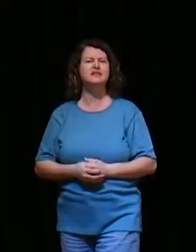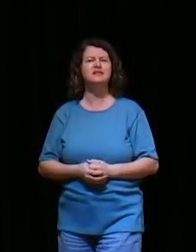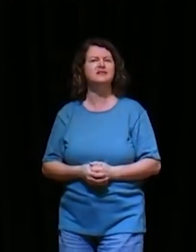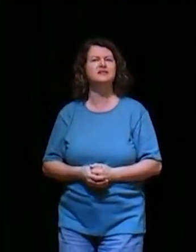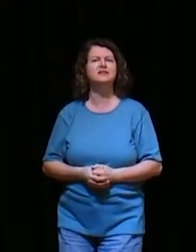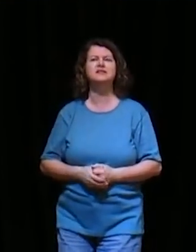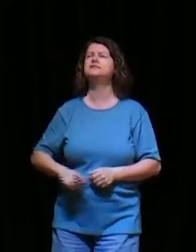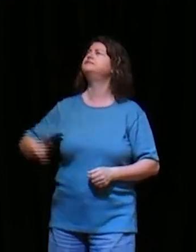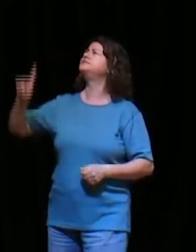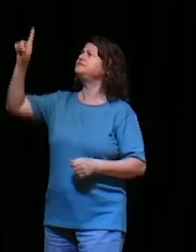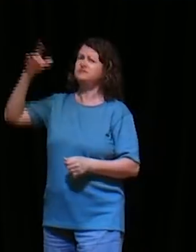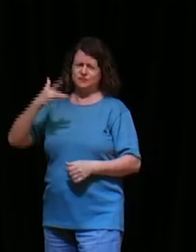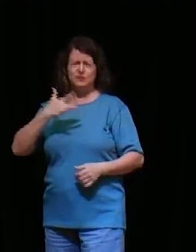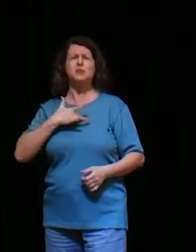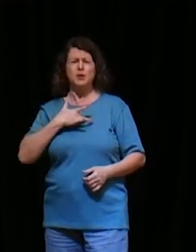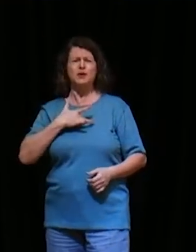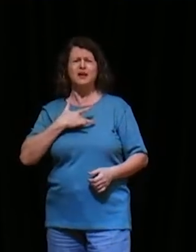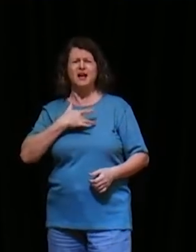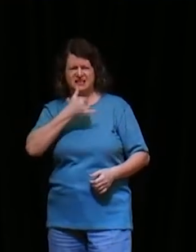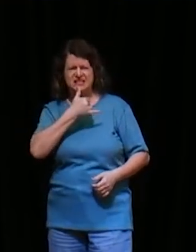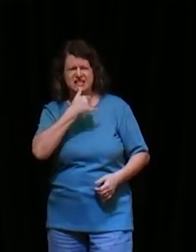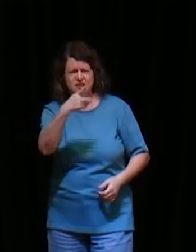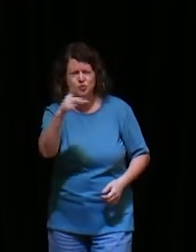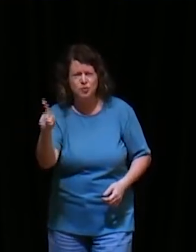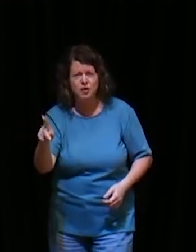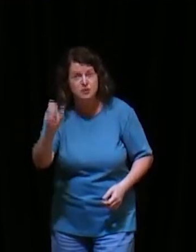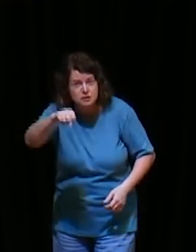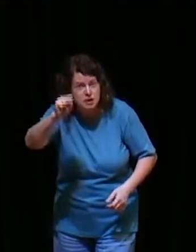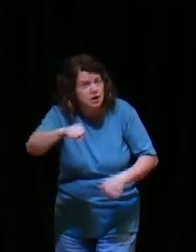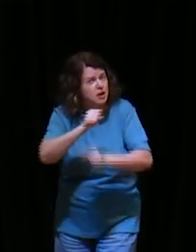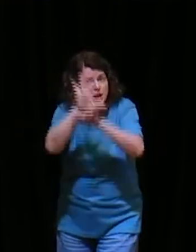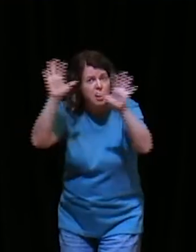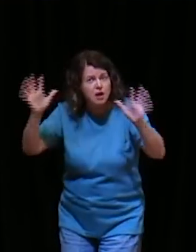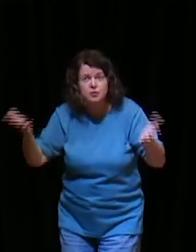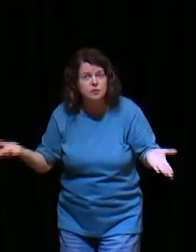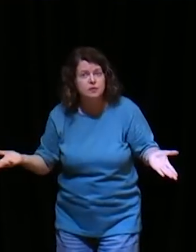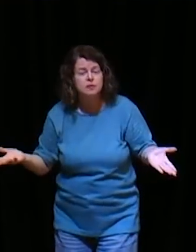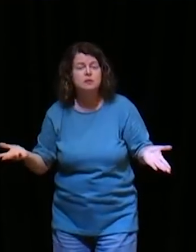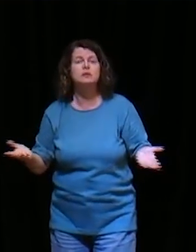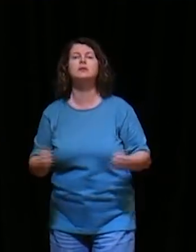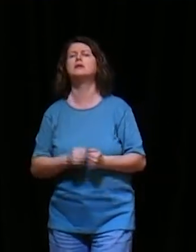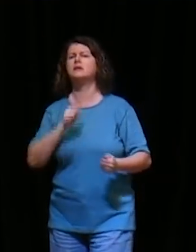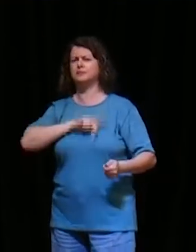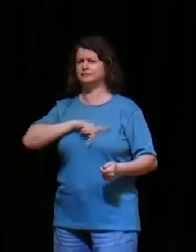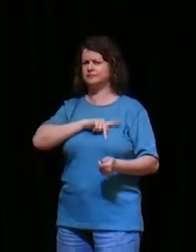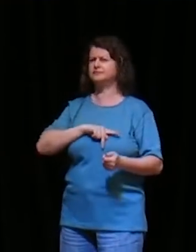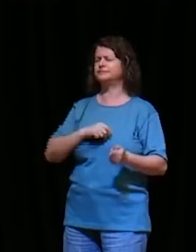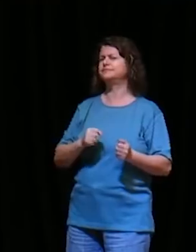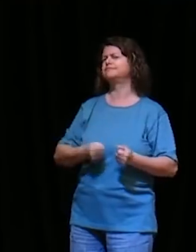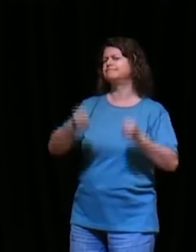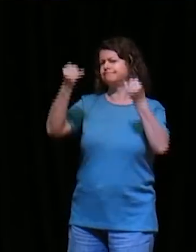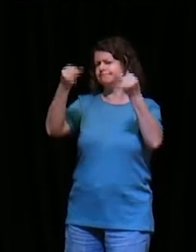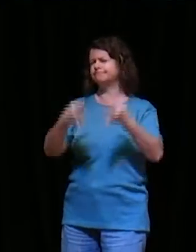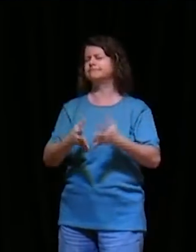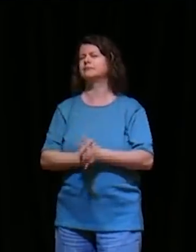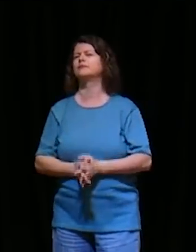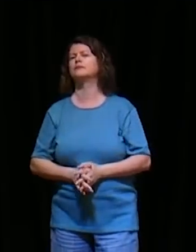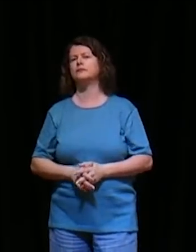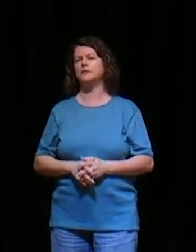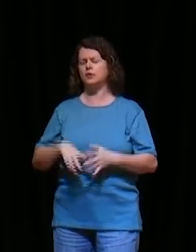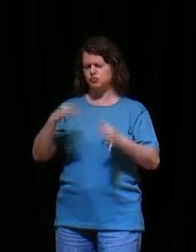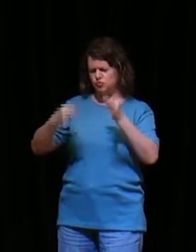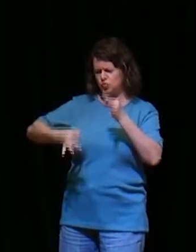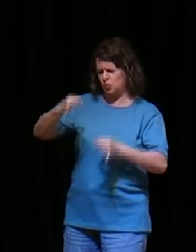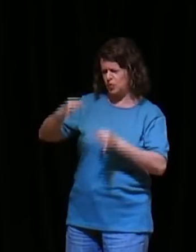a nossa tristeza, claro que sim, o apóstolo Paulo, escrevendo aos Filipenses, no capítulo 25, ele vai dizer, julguei com tudo